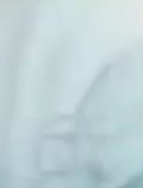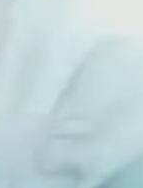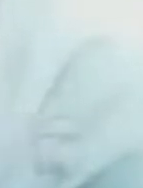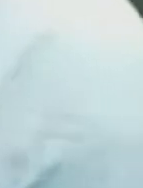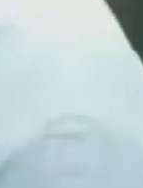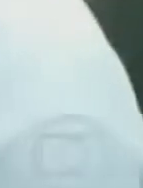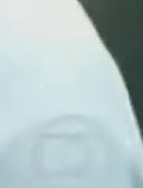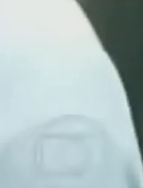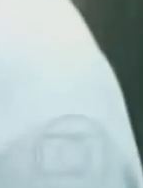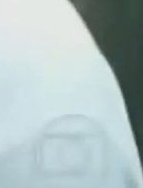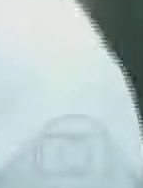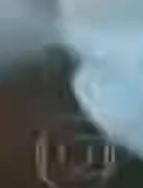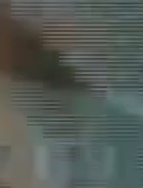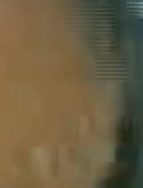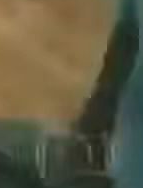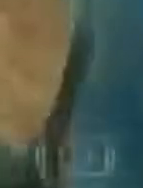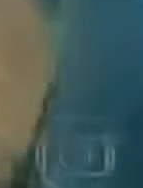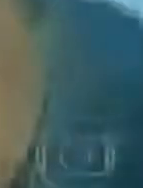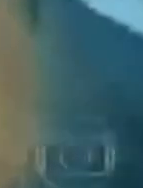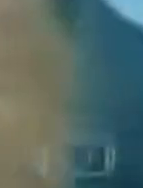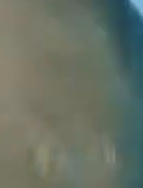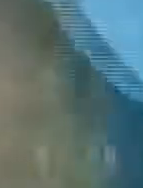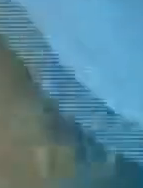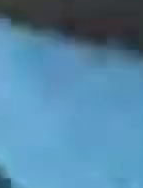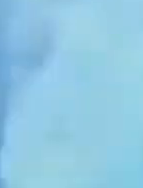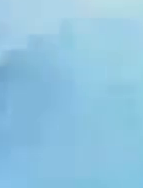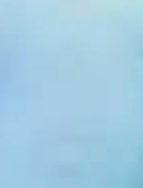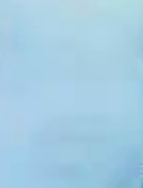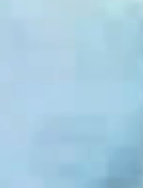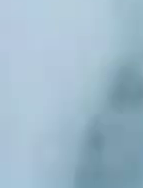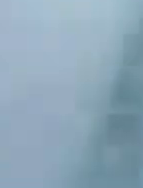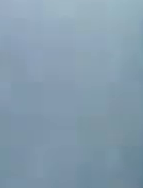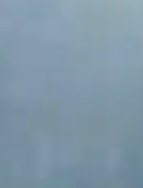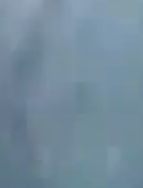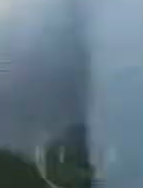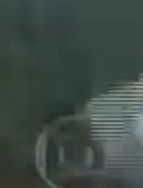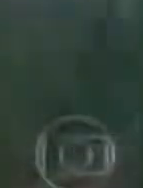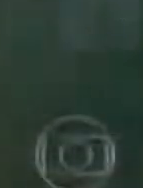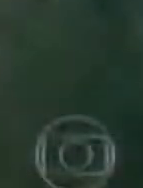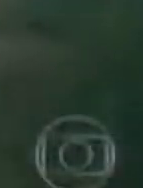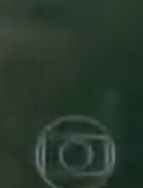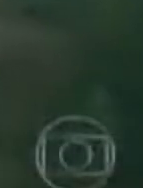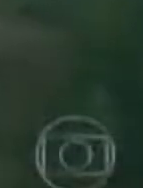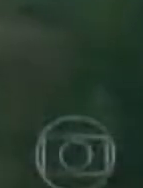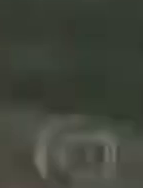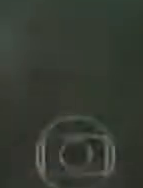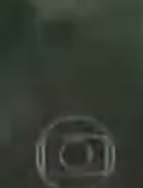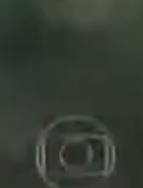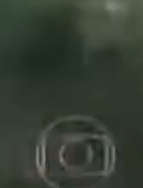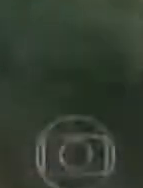organizadores explica como faz os cachorros correrem. Como é que tu puxa aí?